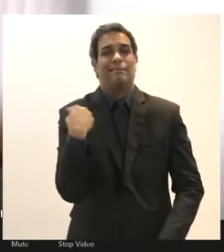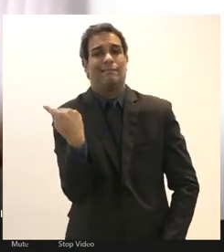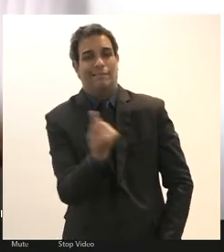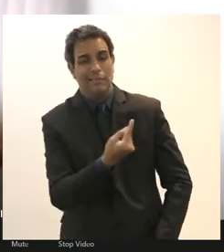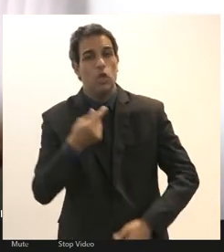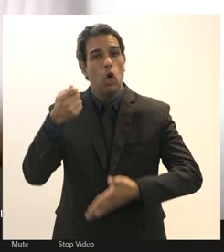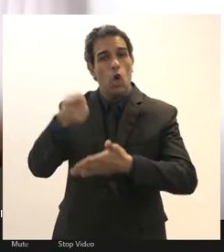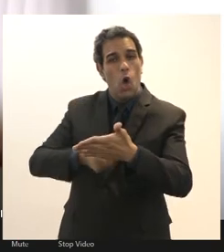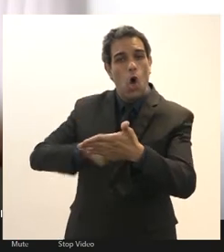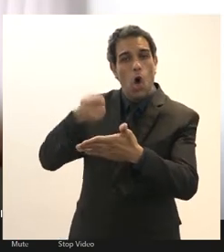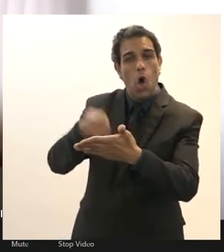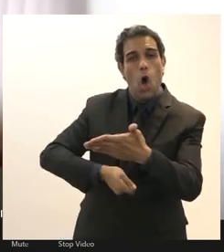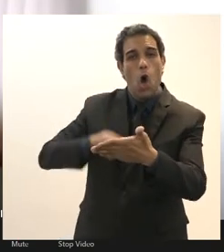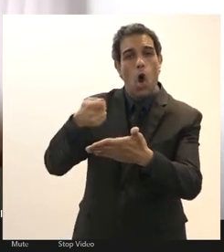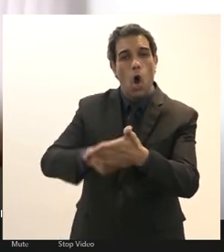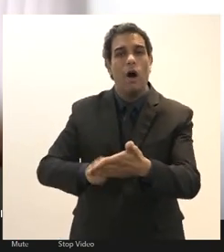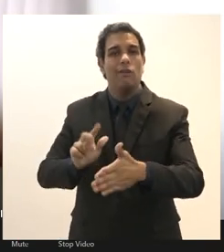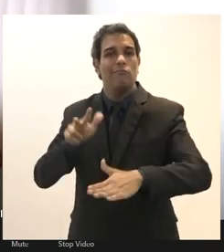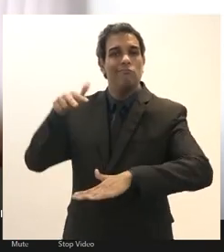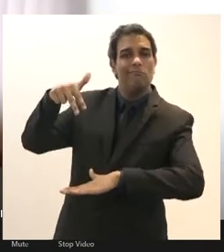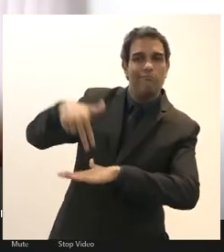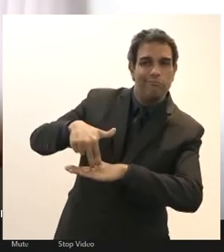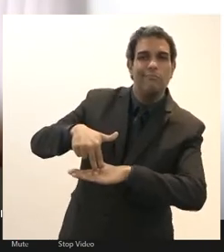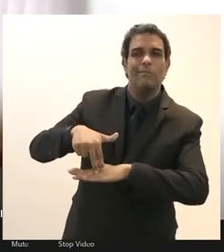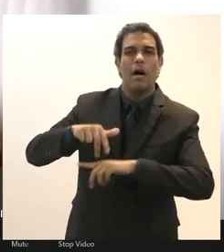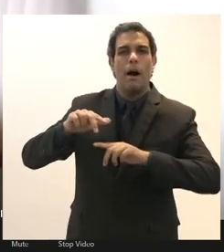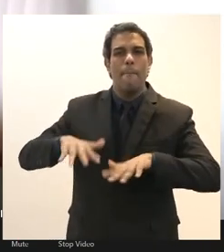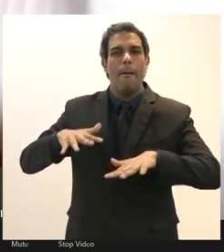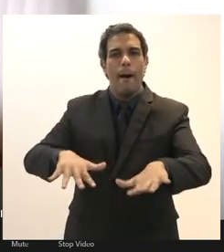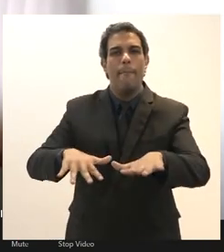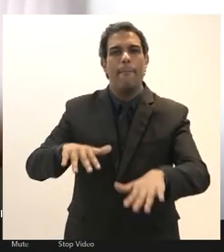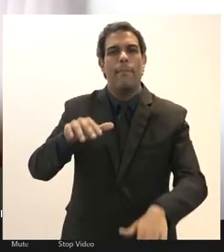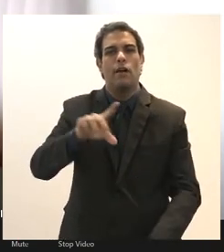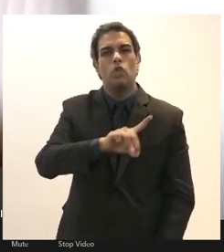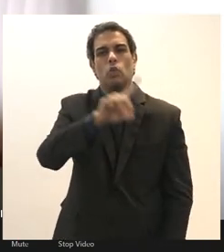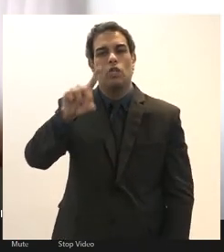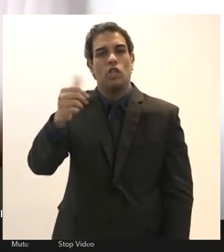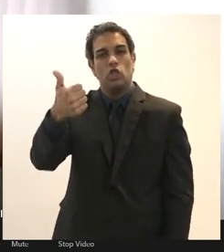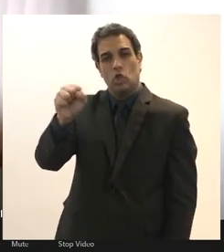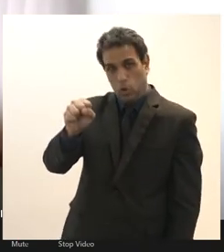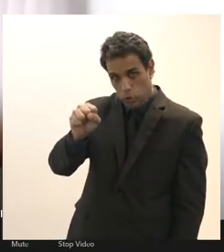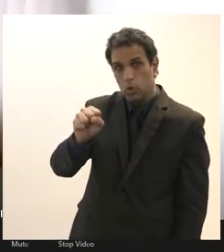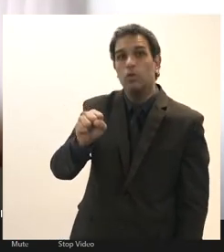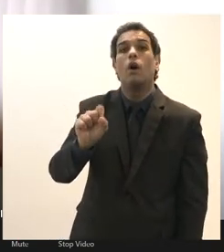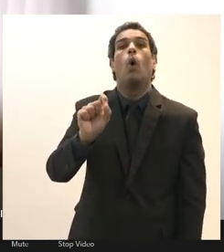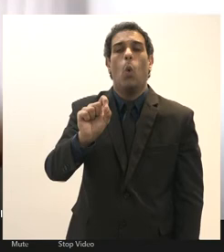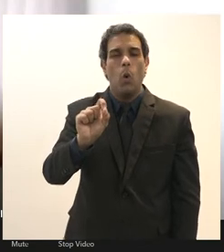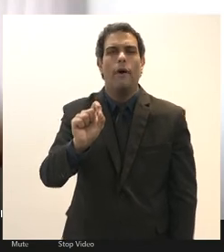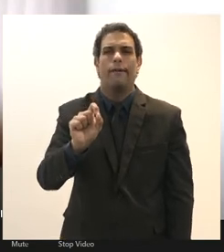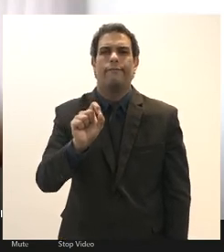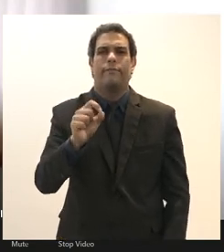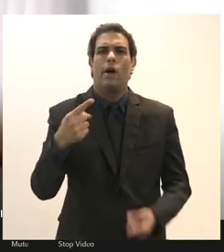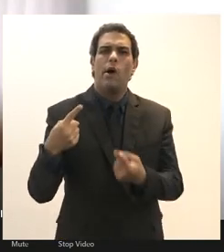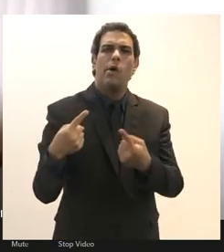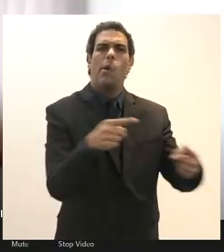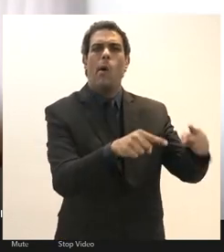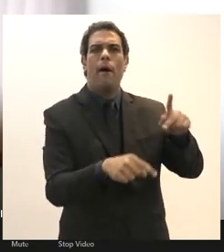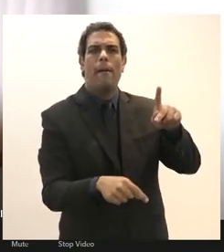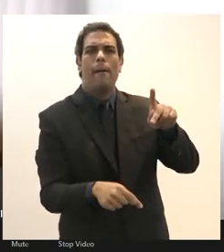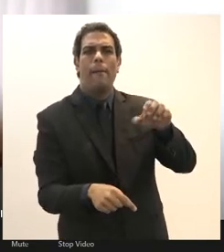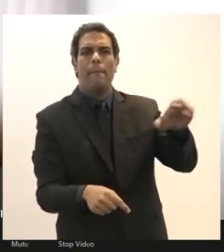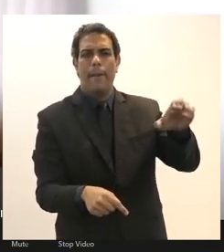contra temos que ir com toda a força para o dia 18 e essa PEC não pode passar ela é um ataque brutal ao conjunto da